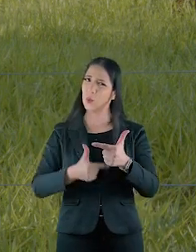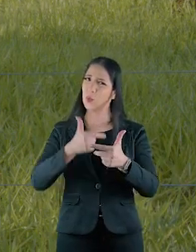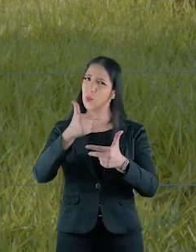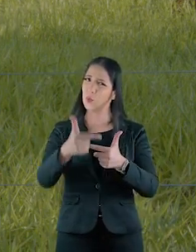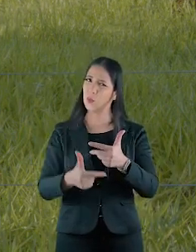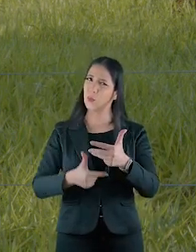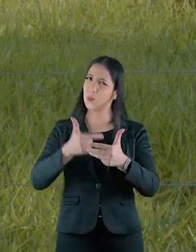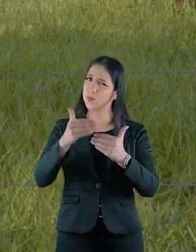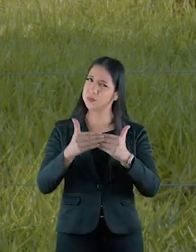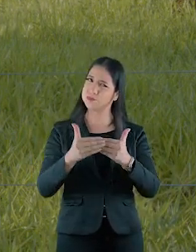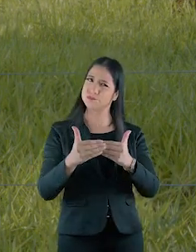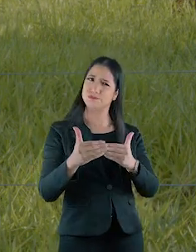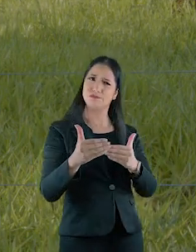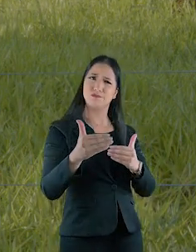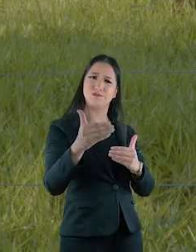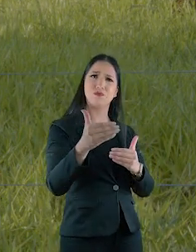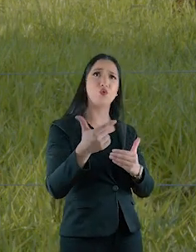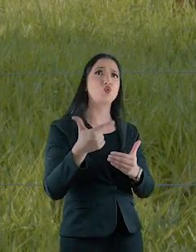sustentabilidade do planeta?